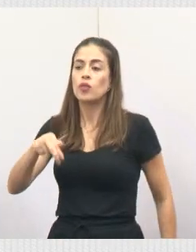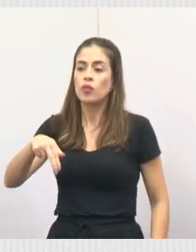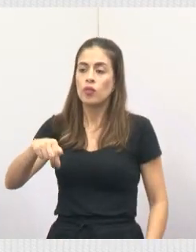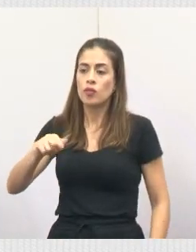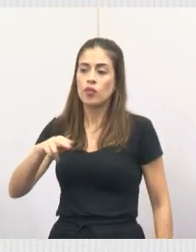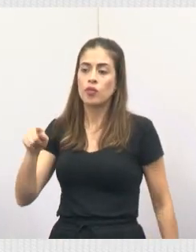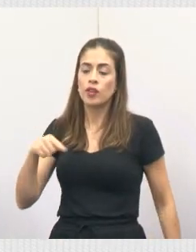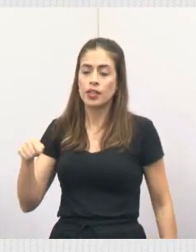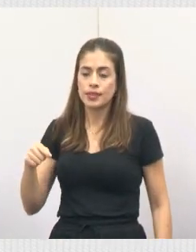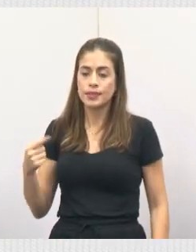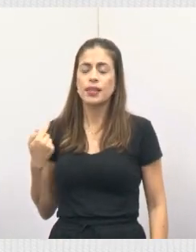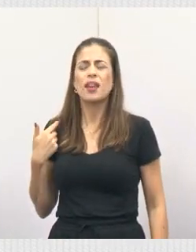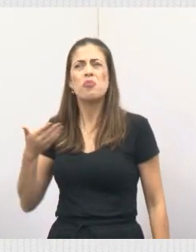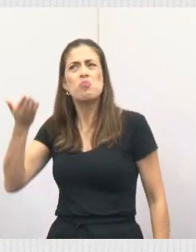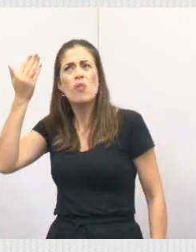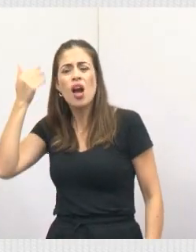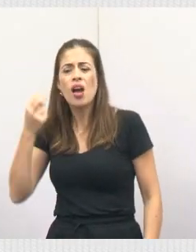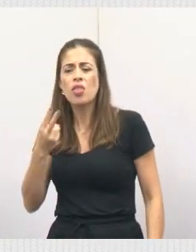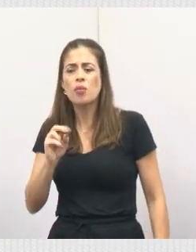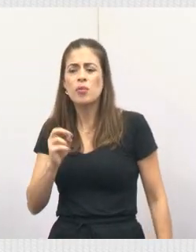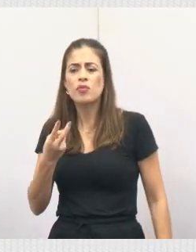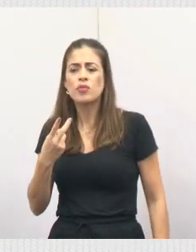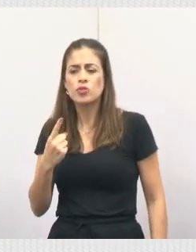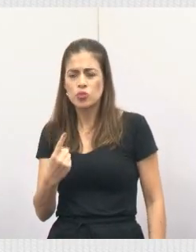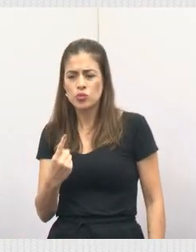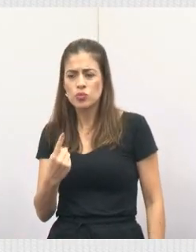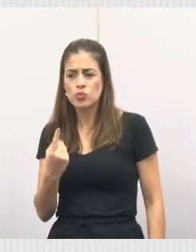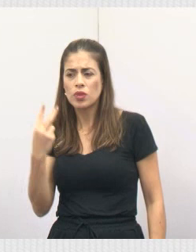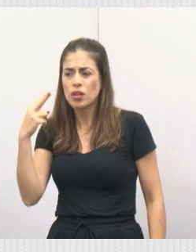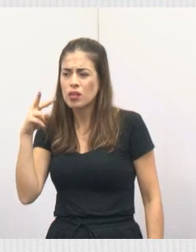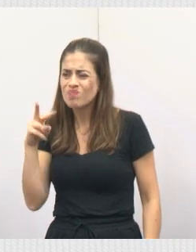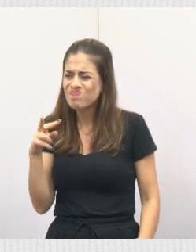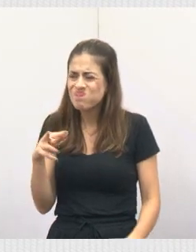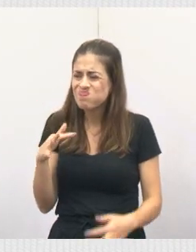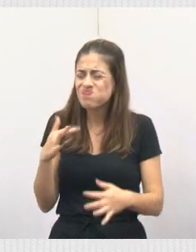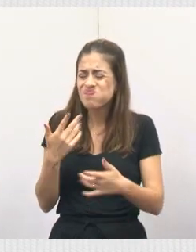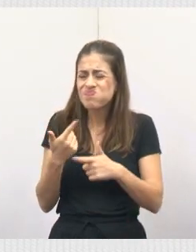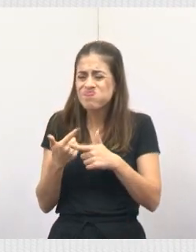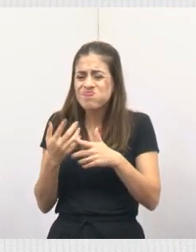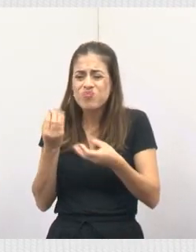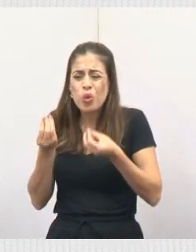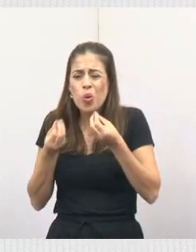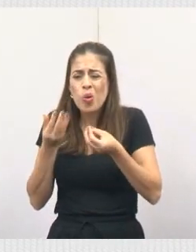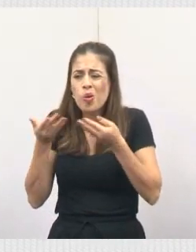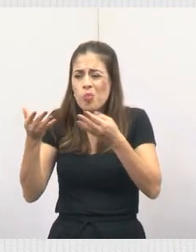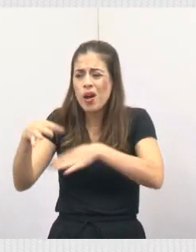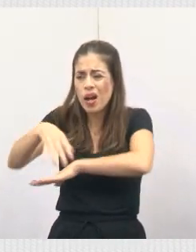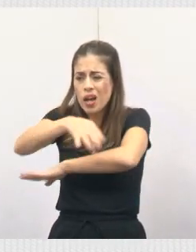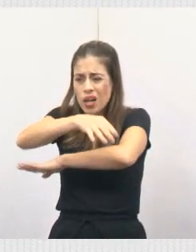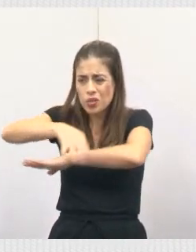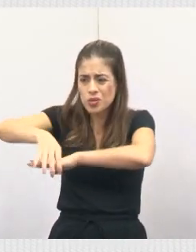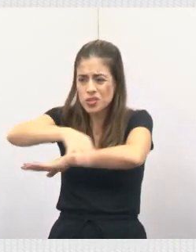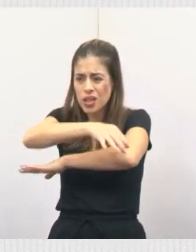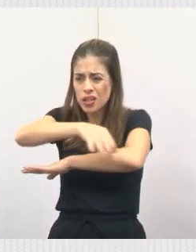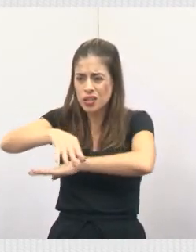2021 eu vim aqui e me incomodei com a situação que estava a calçada.